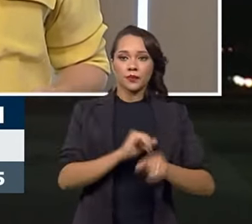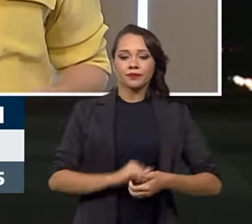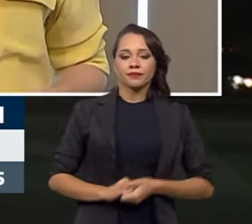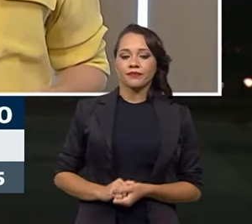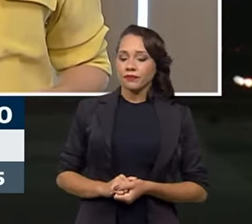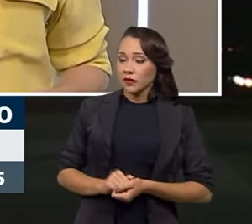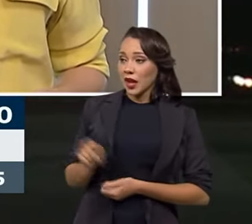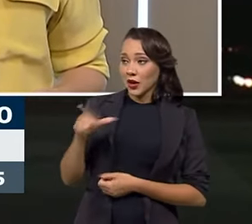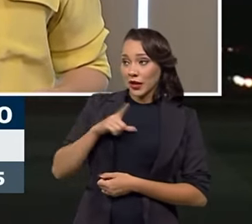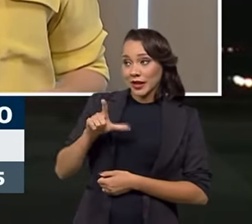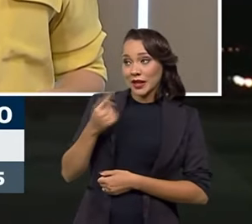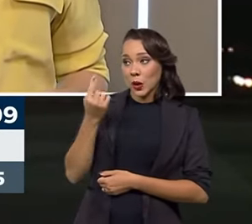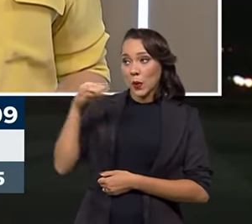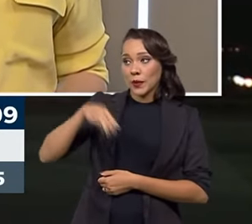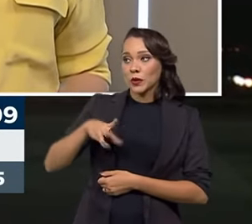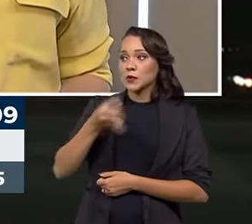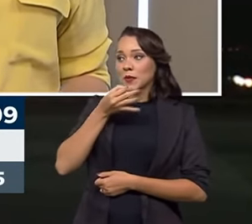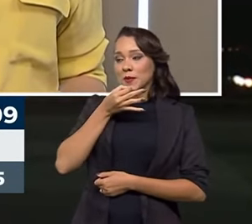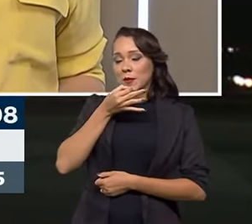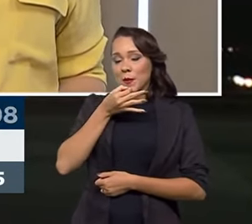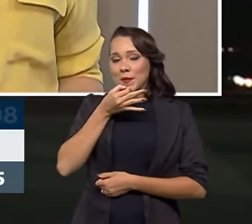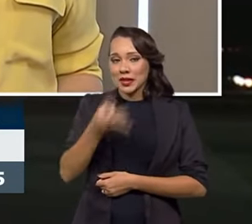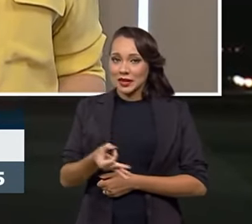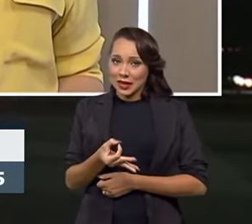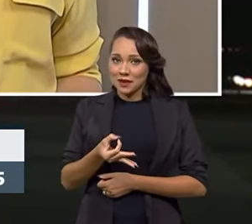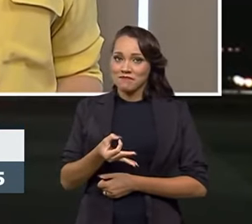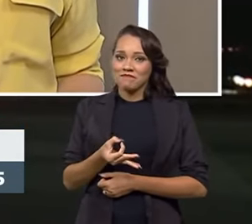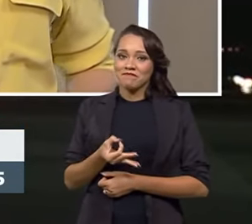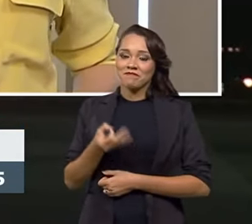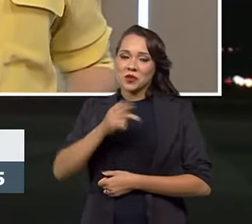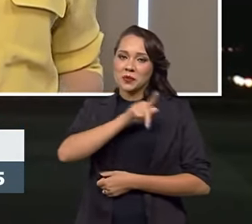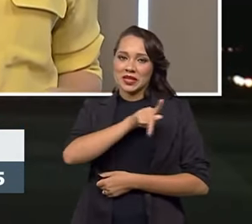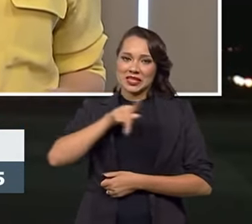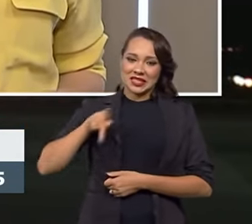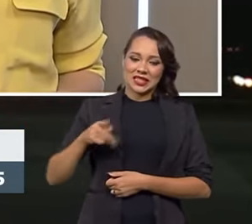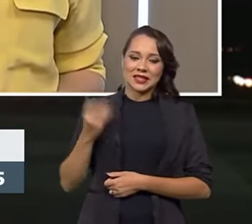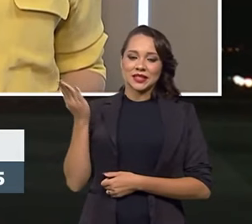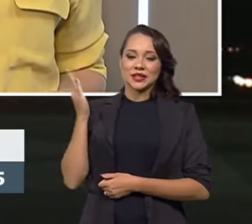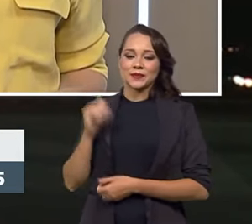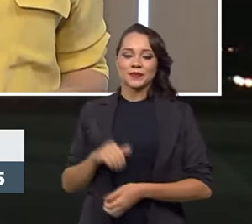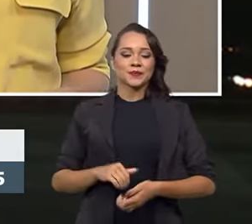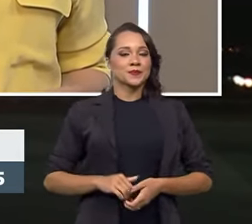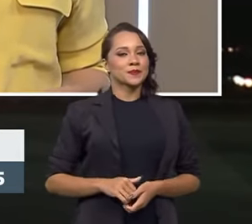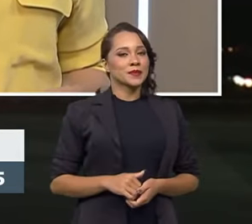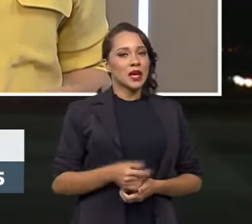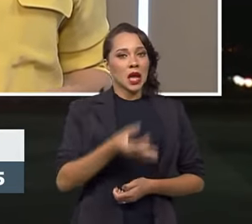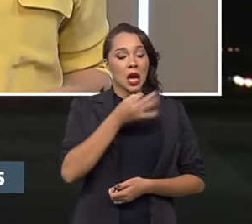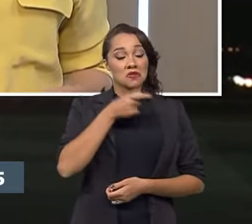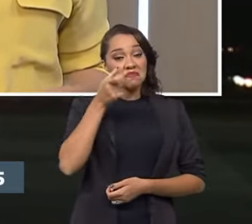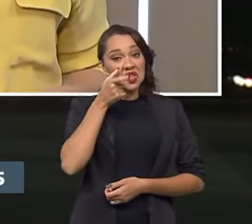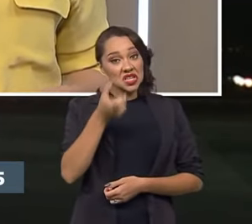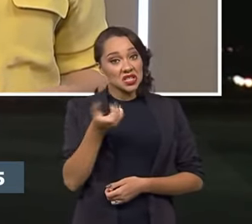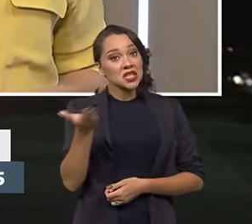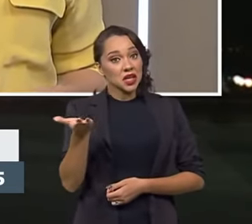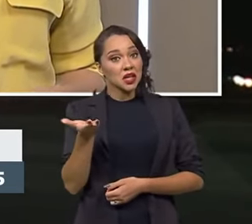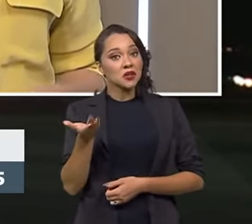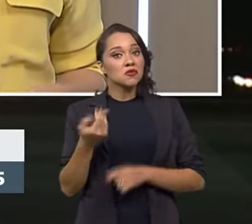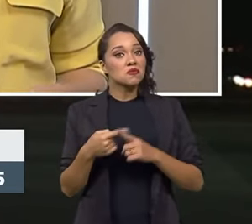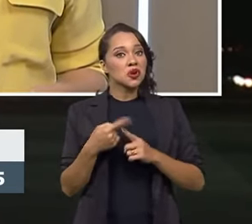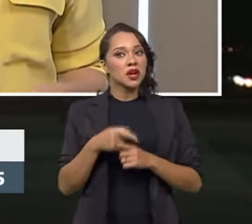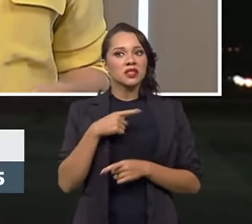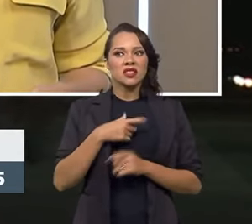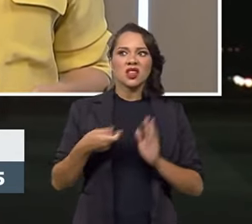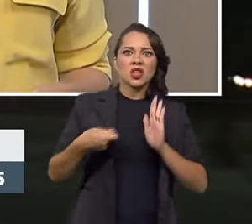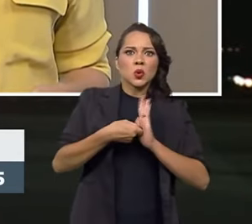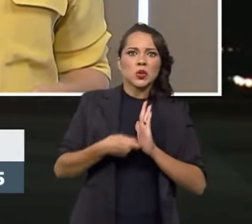Alessandro, você tem agora, então, um minuto para comentar as palavras do presidente Marcos Heleno. Presidente, eu acho interessante isso, porque a gente tem